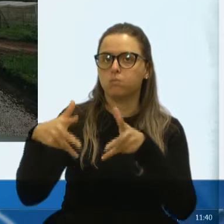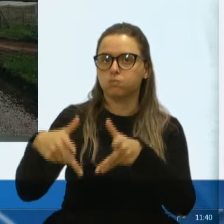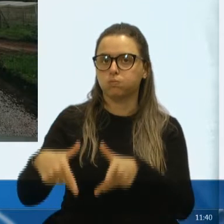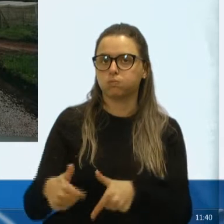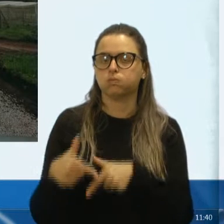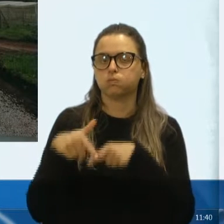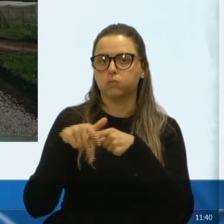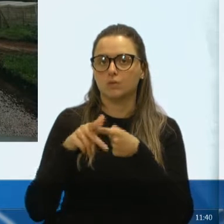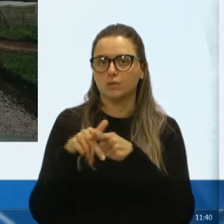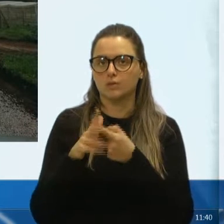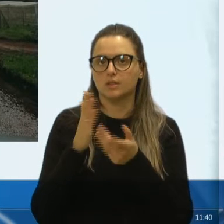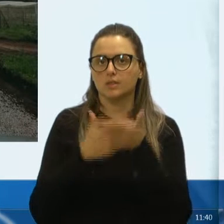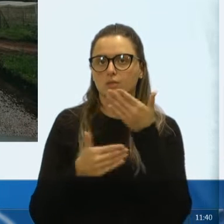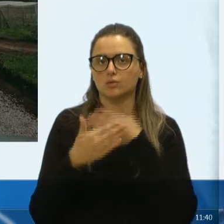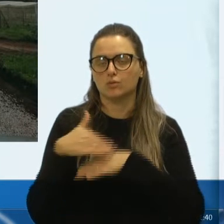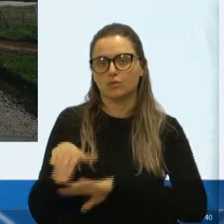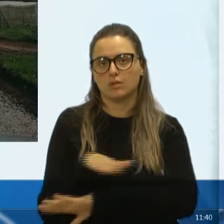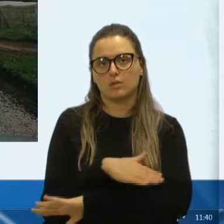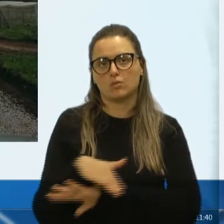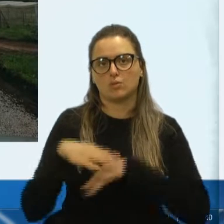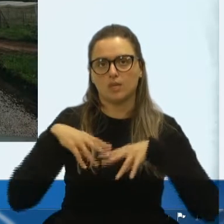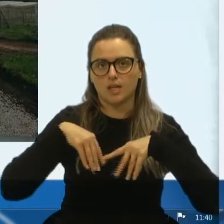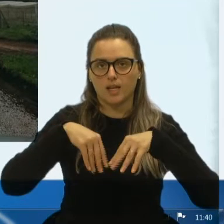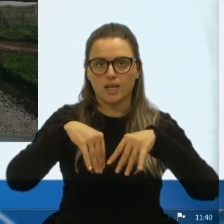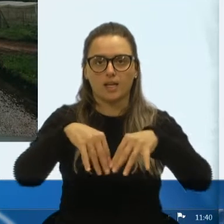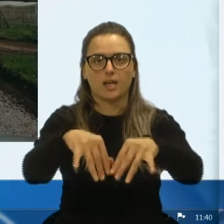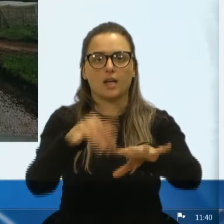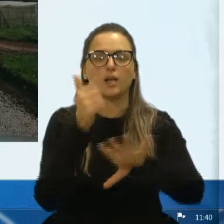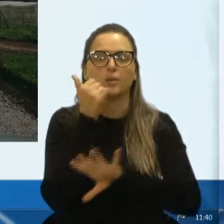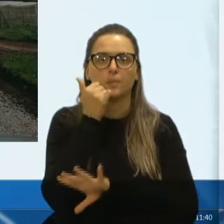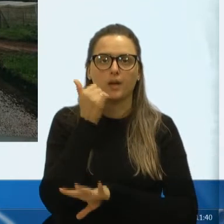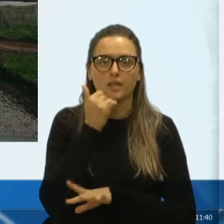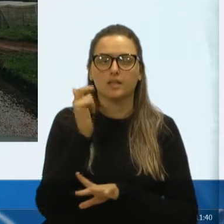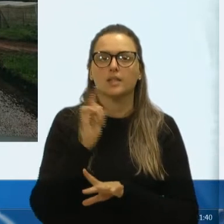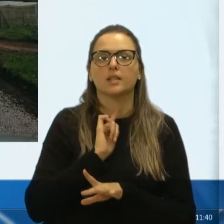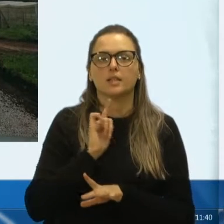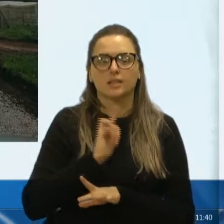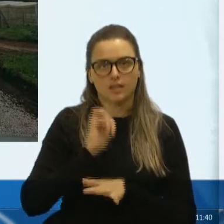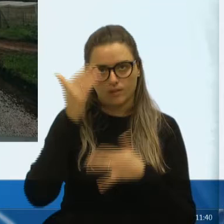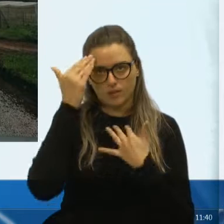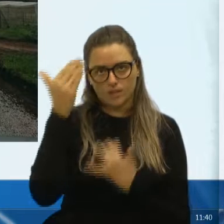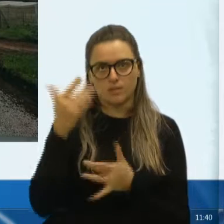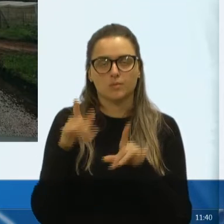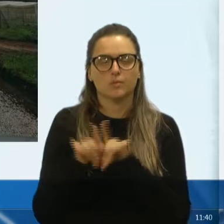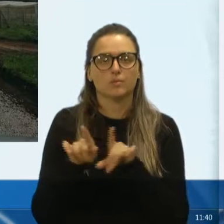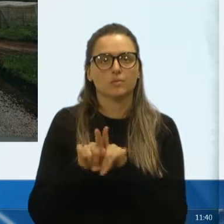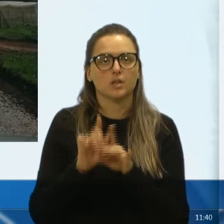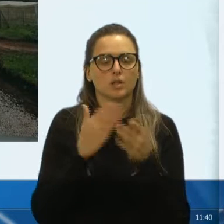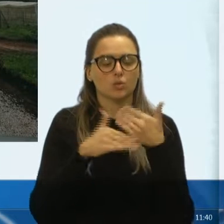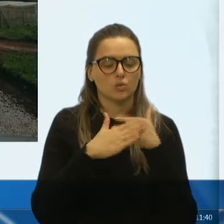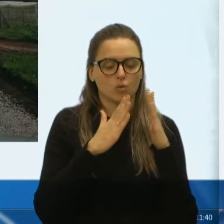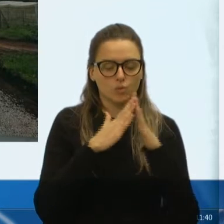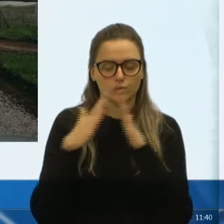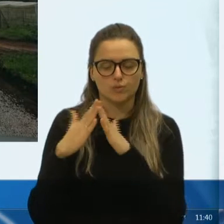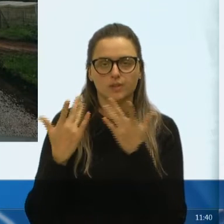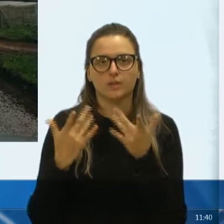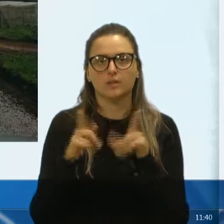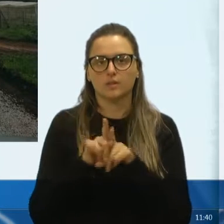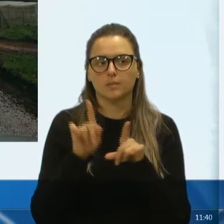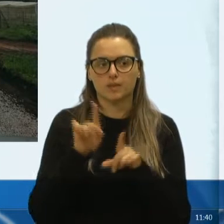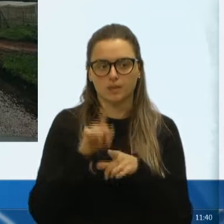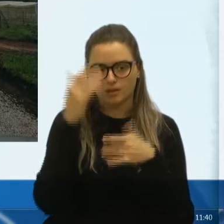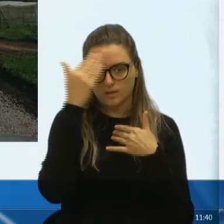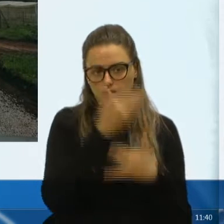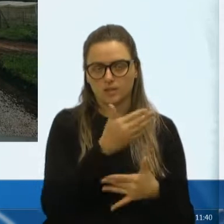patrolaram todas as ruas, cascalharam todas as ruas, tivemos agradecimento também, por parte dos moradores, isso é muito